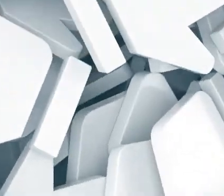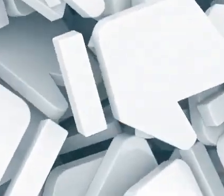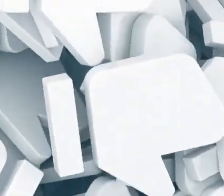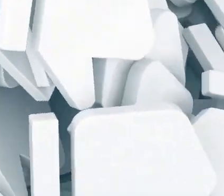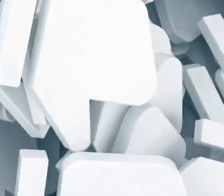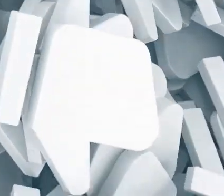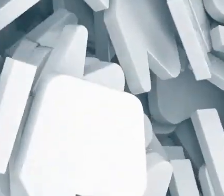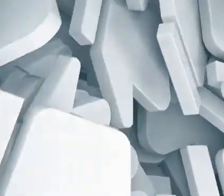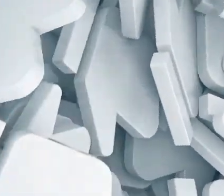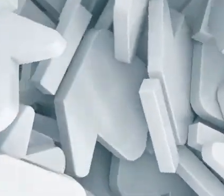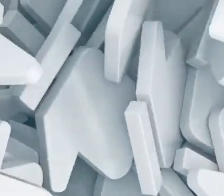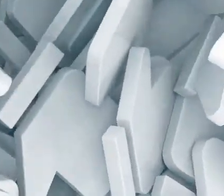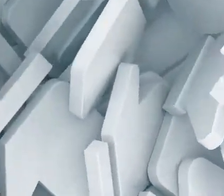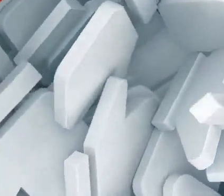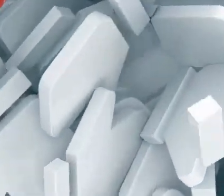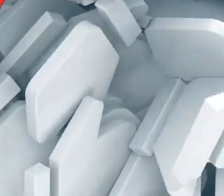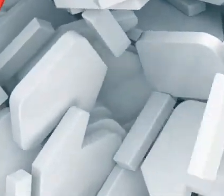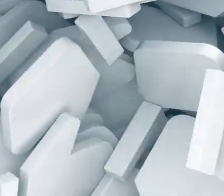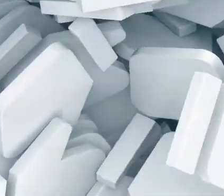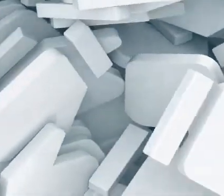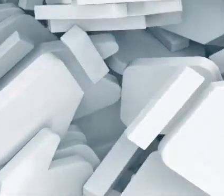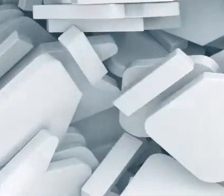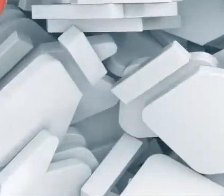Apocalipse, capítulo 5,